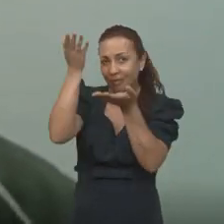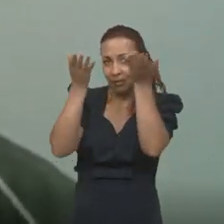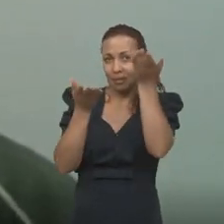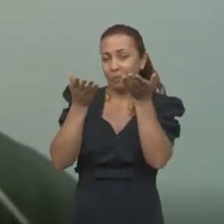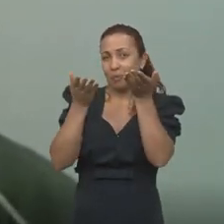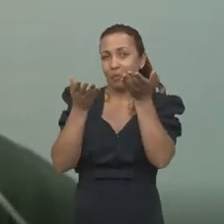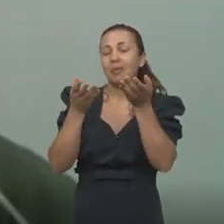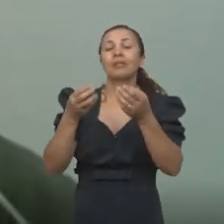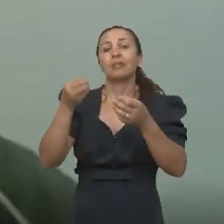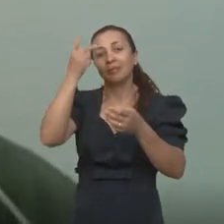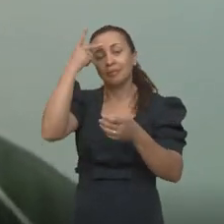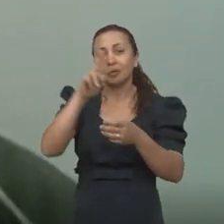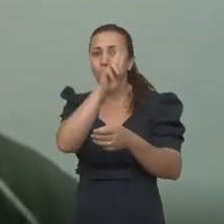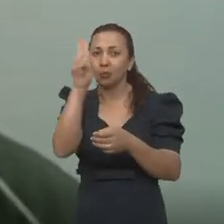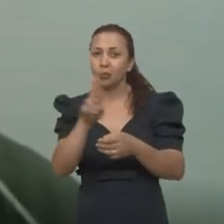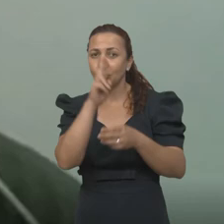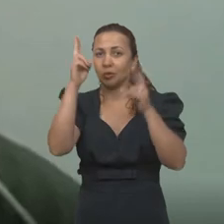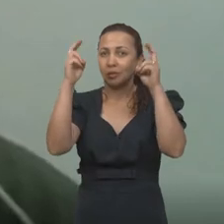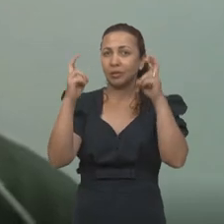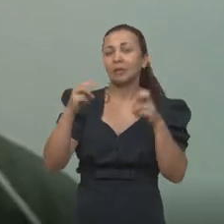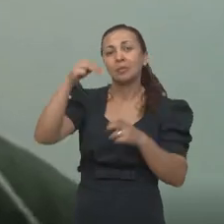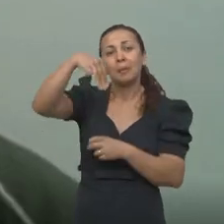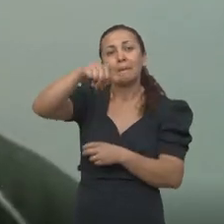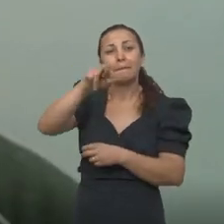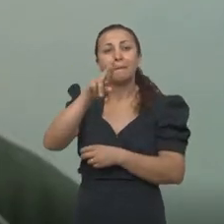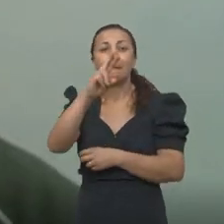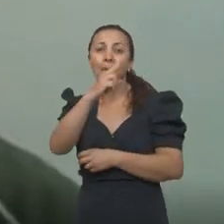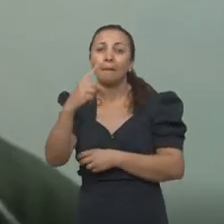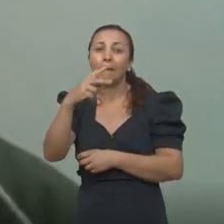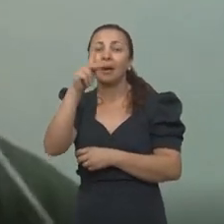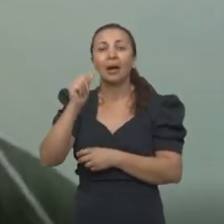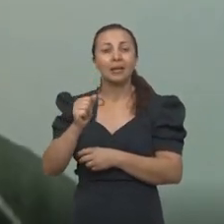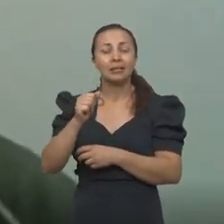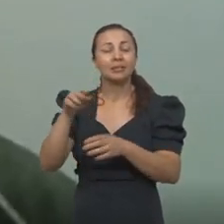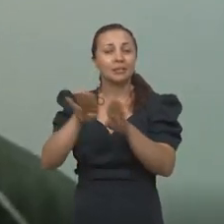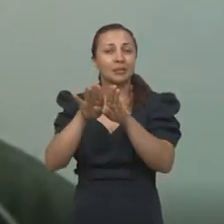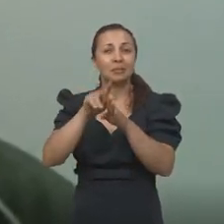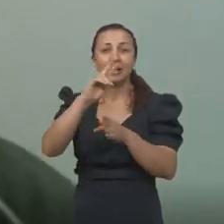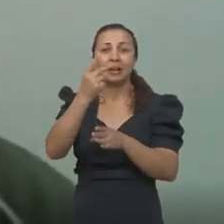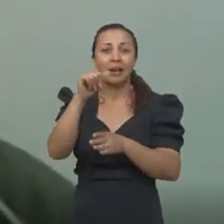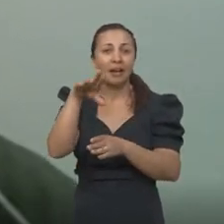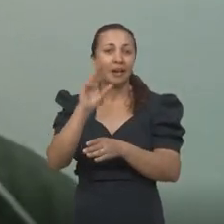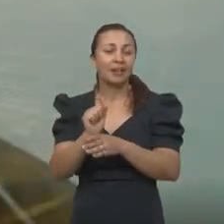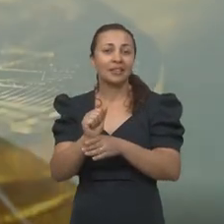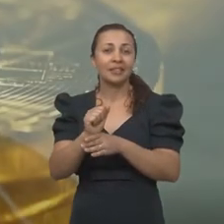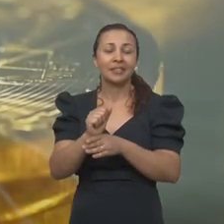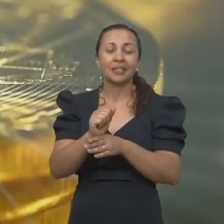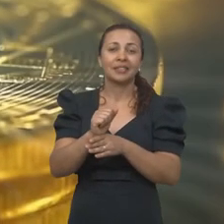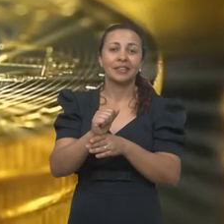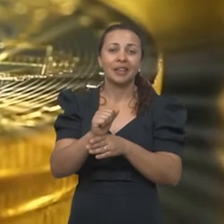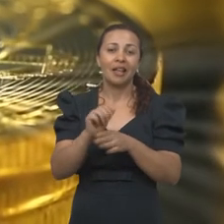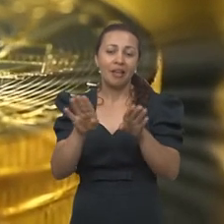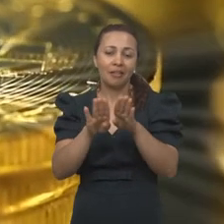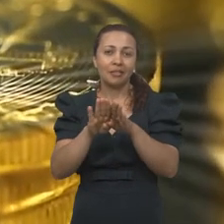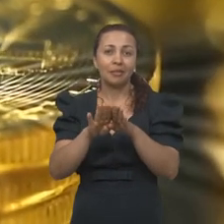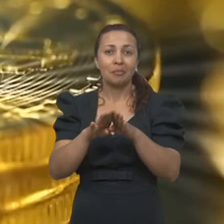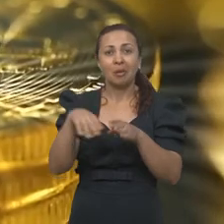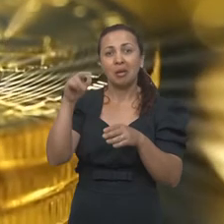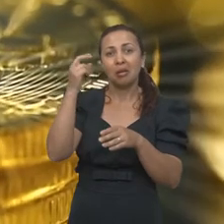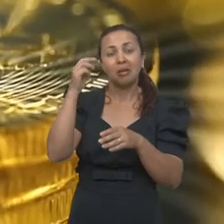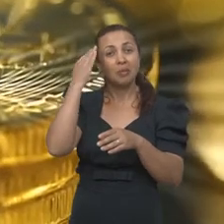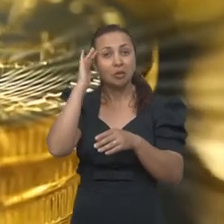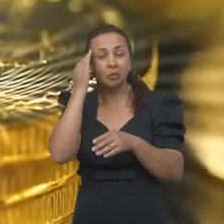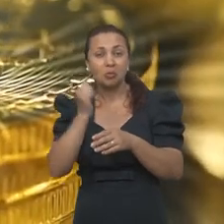eu utilizo conceitos de Marx, conceitos de Hayek, né? Que tá na outra ponta ali, do liberalismo, e o